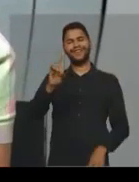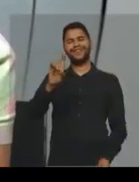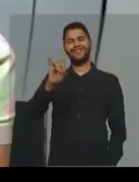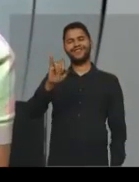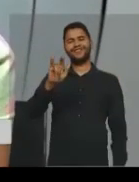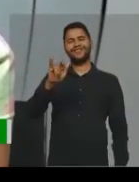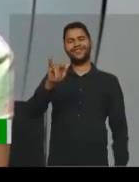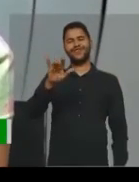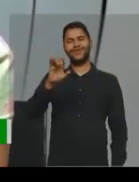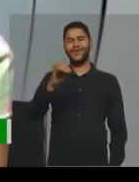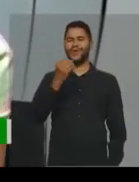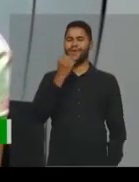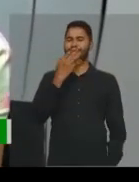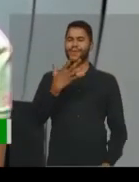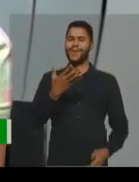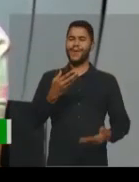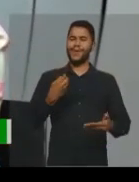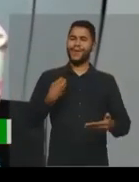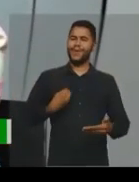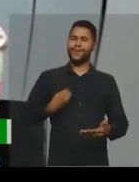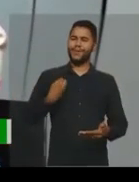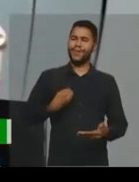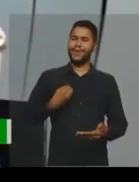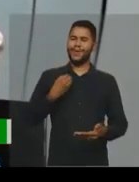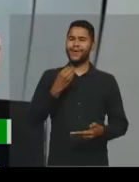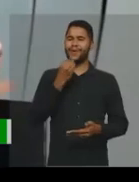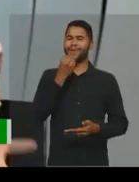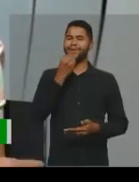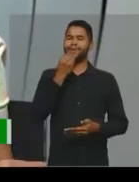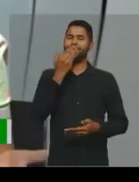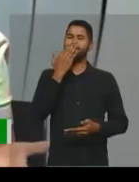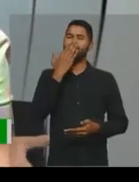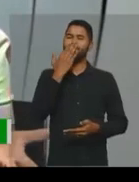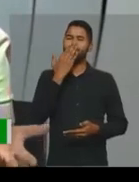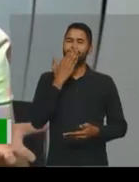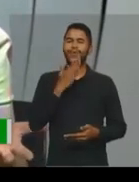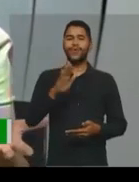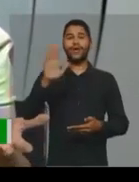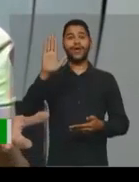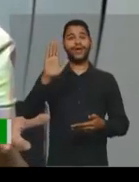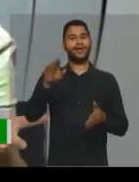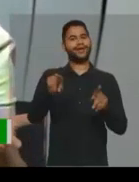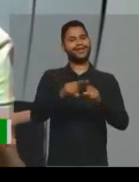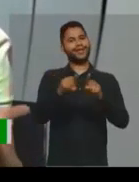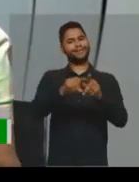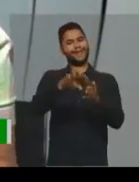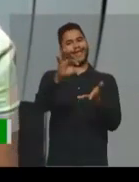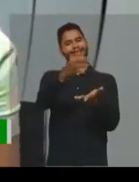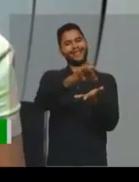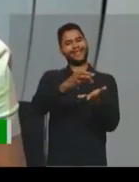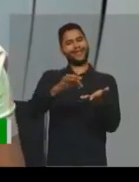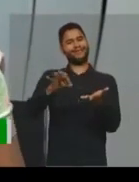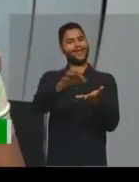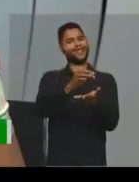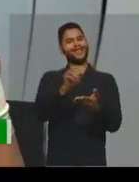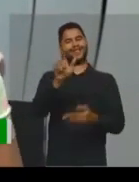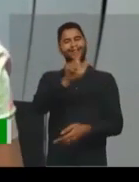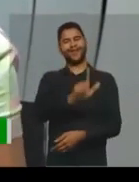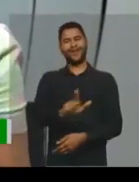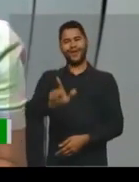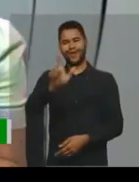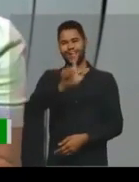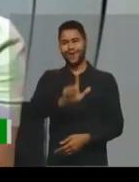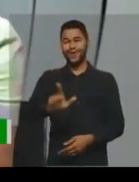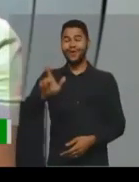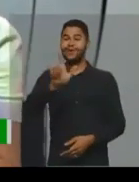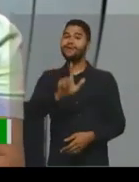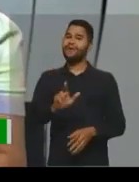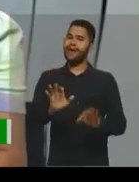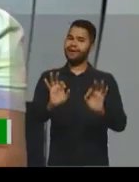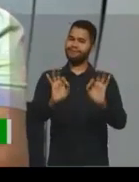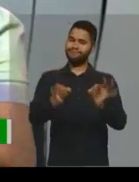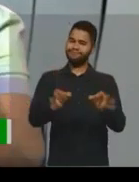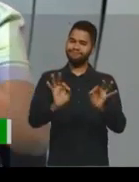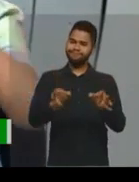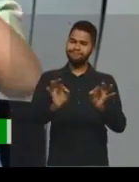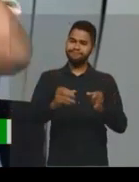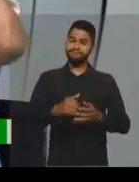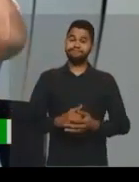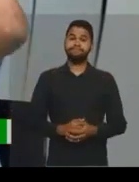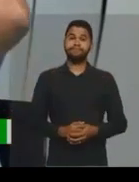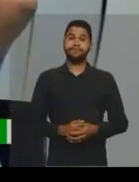você está aí participando conosco. Um beijo e para a Diamantina, lógico, né? Então, é isso mesmo.